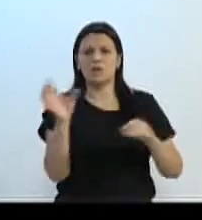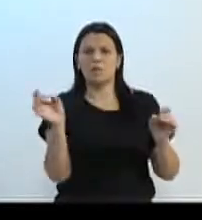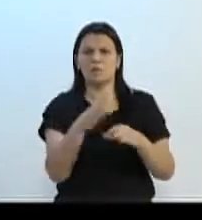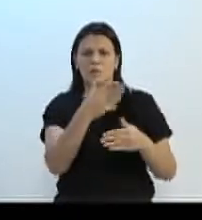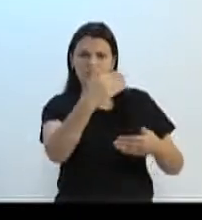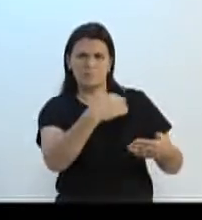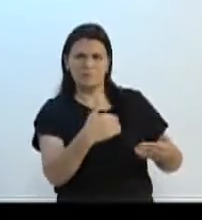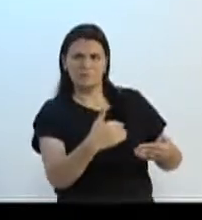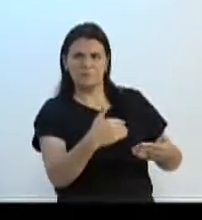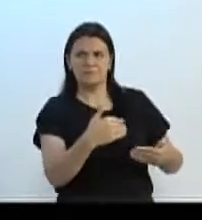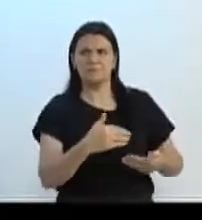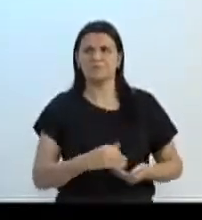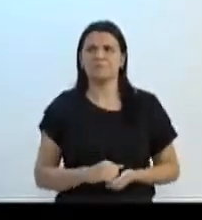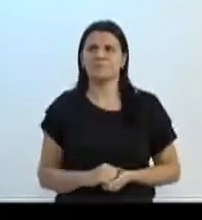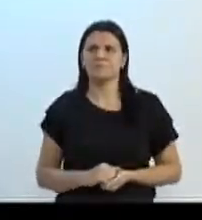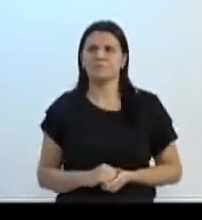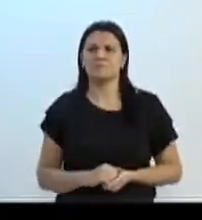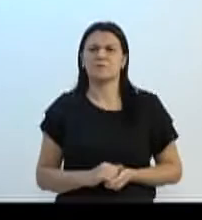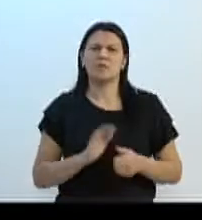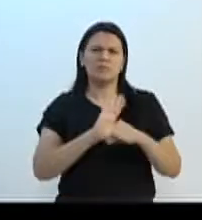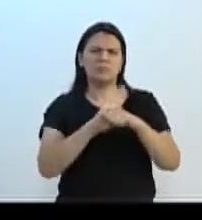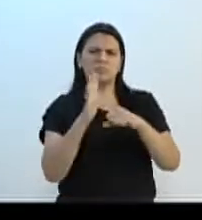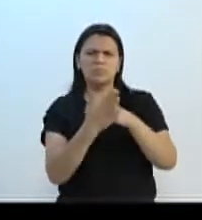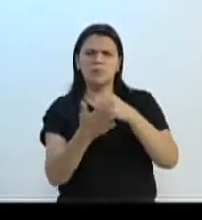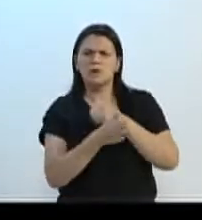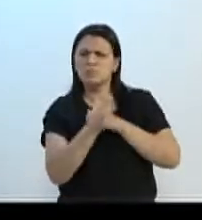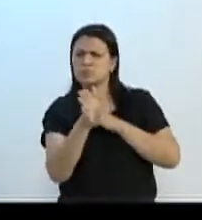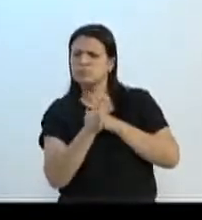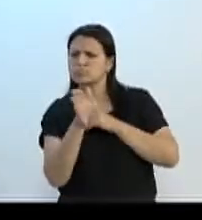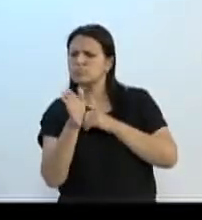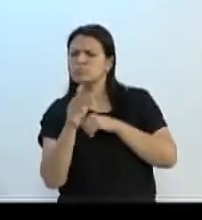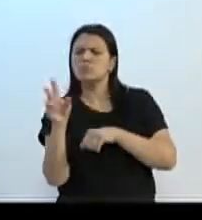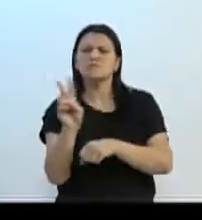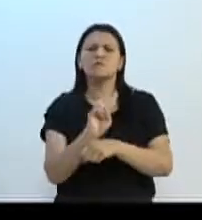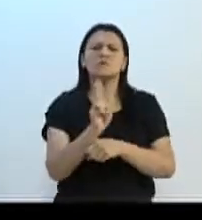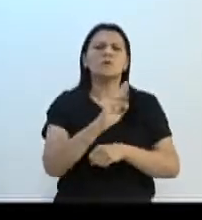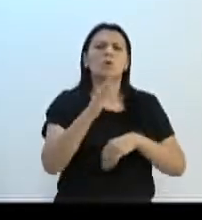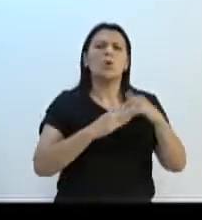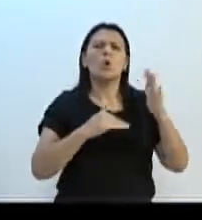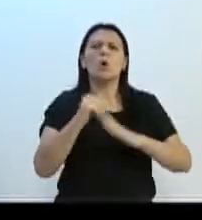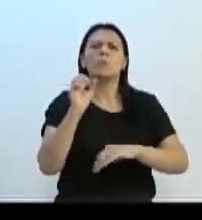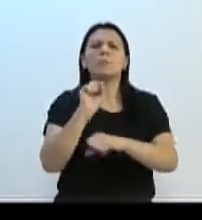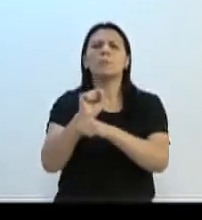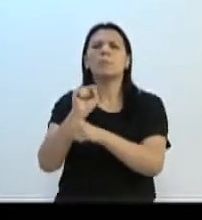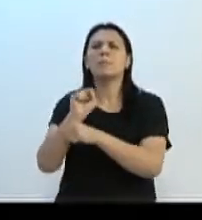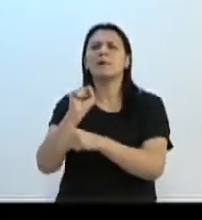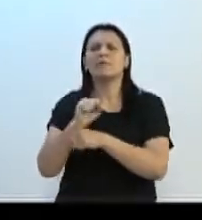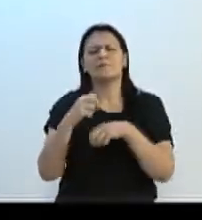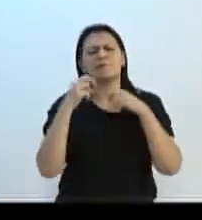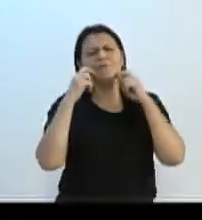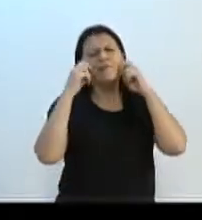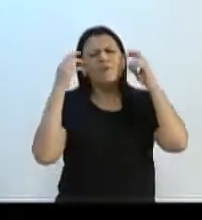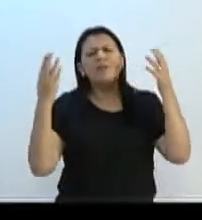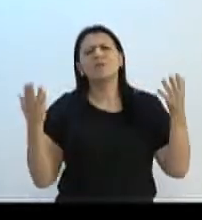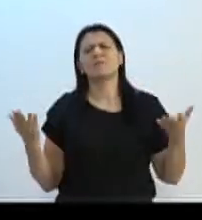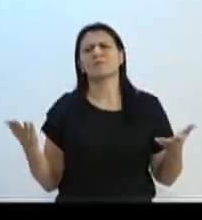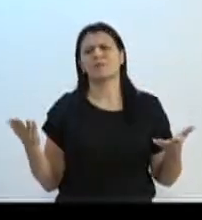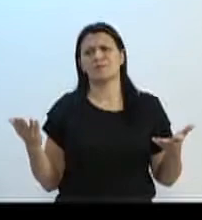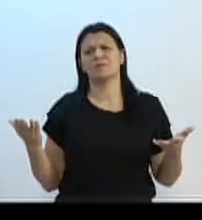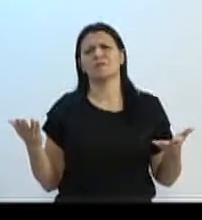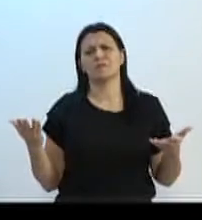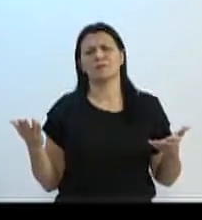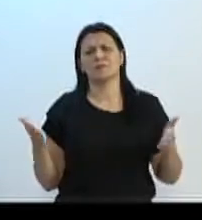Voltando com as nossas caminhadas pelo bairro de Blumenau, fiscalizando as obras que estão paradas, uma vergonha. A flaca já está nessa situação, o prazo,